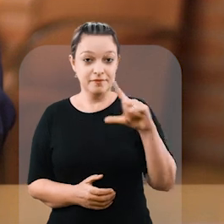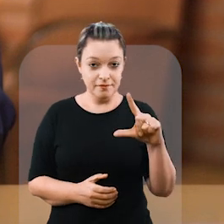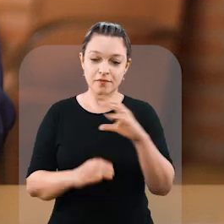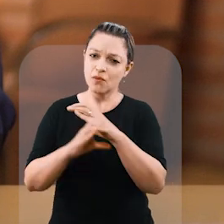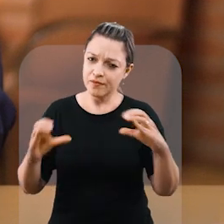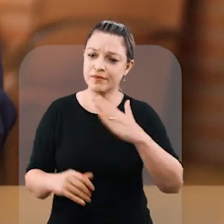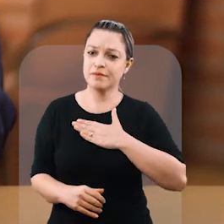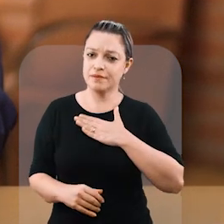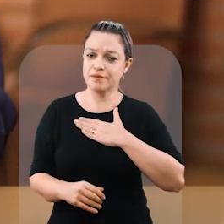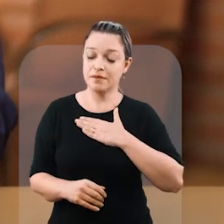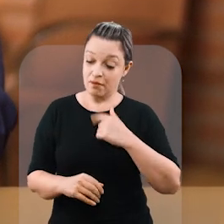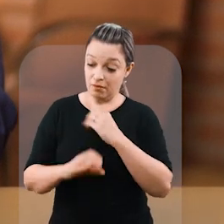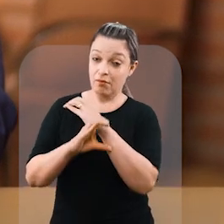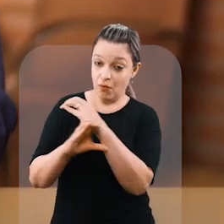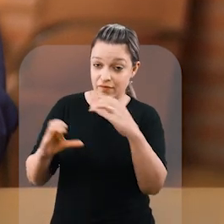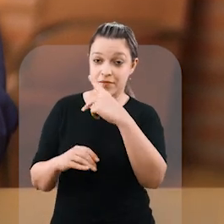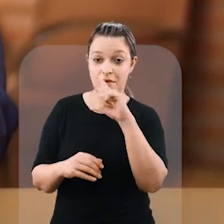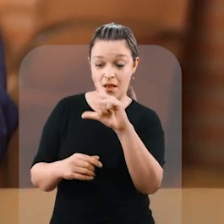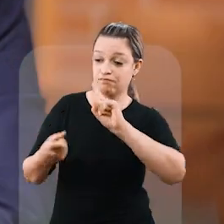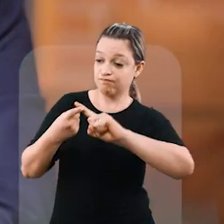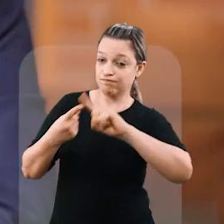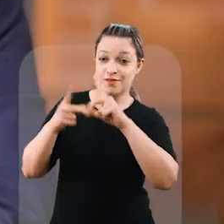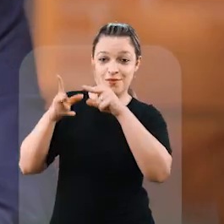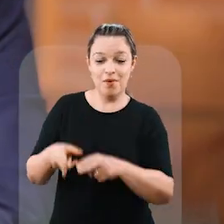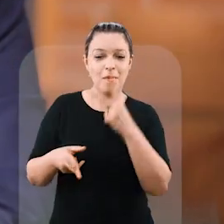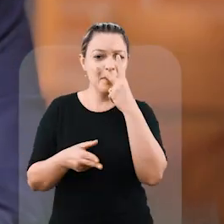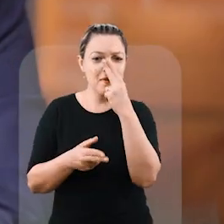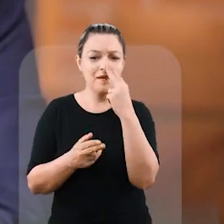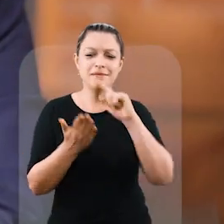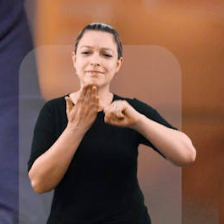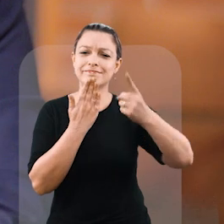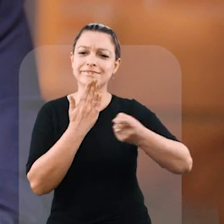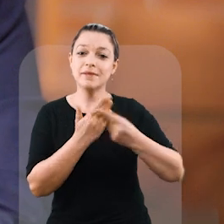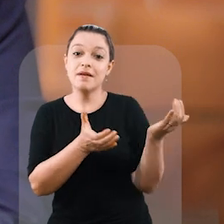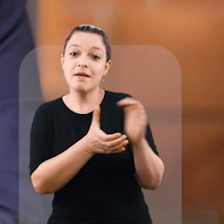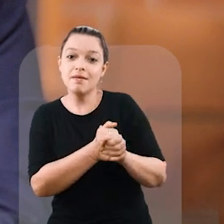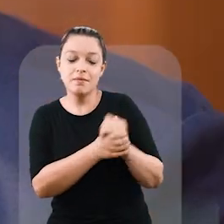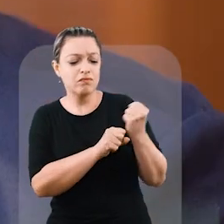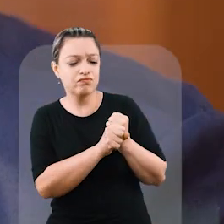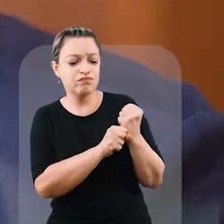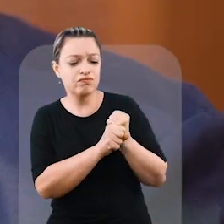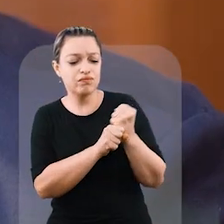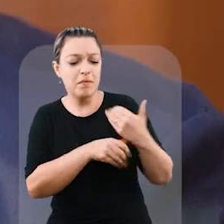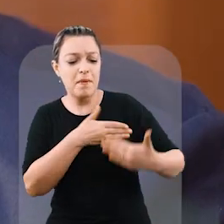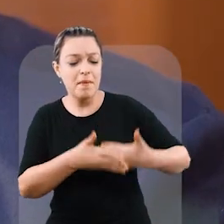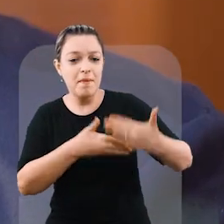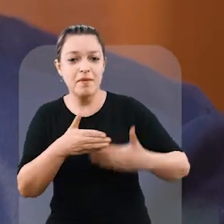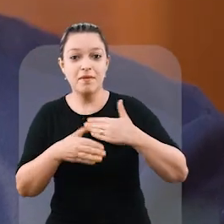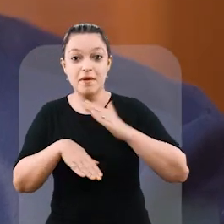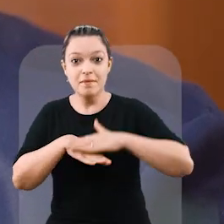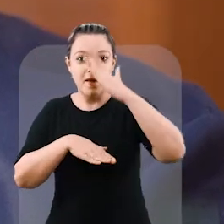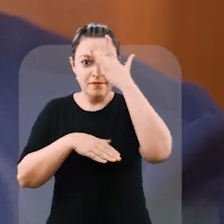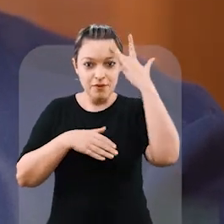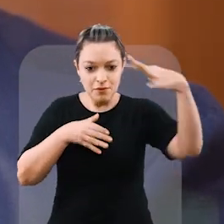O PL confia em mim e eu confio no PL. É como um casamento que fica mais forte com o tempo, mais intenso quando a família